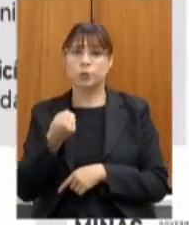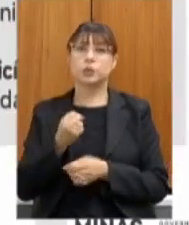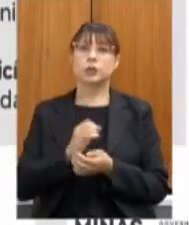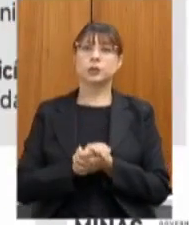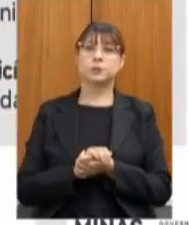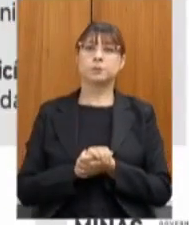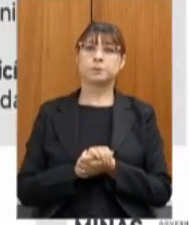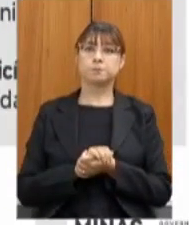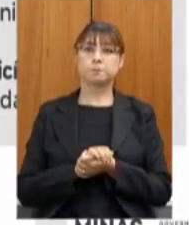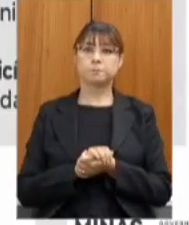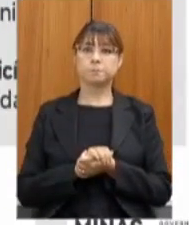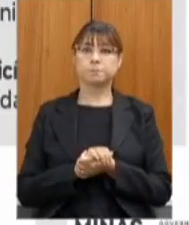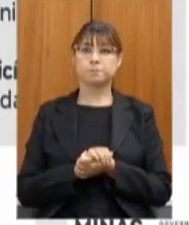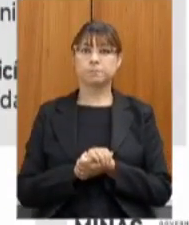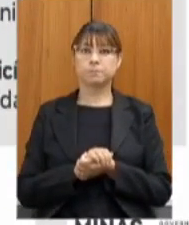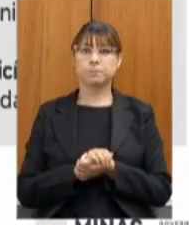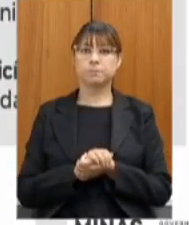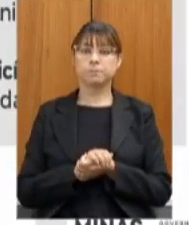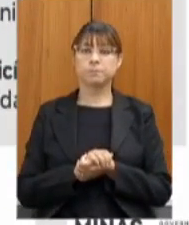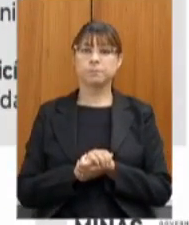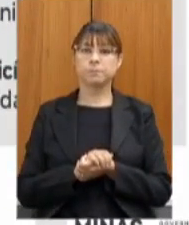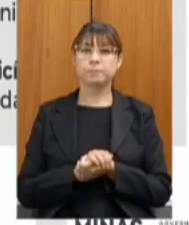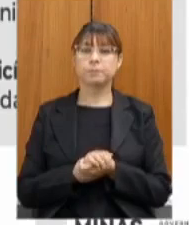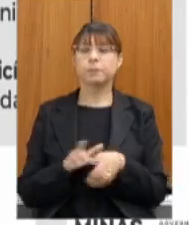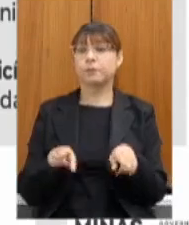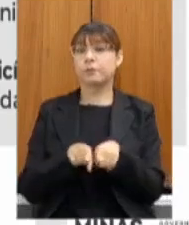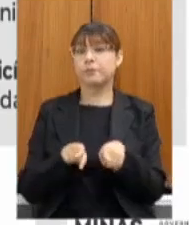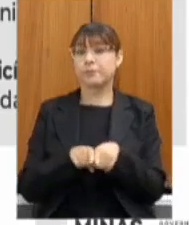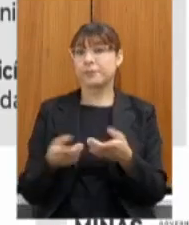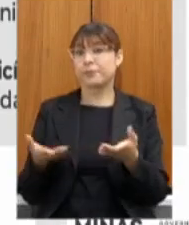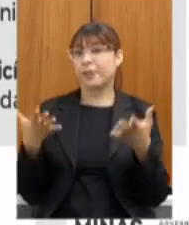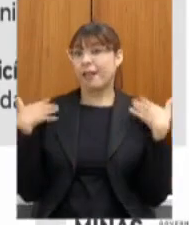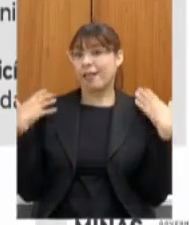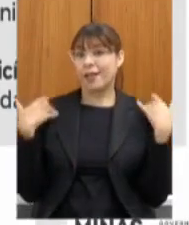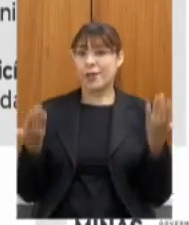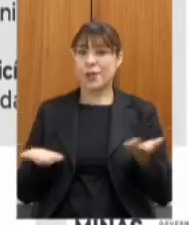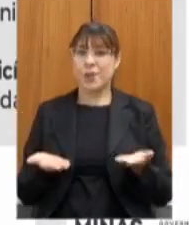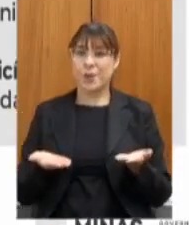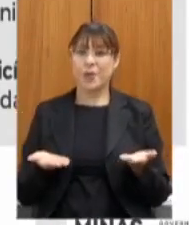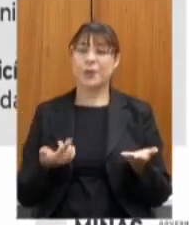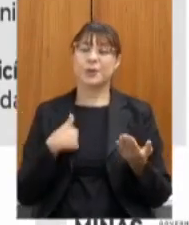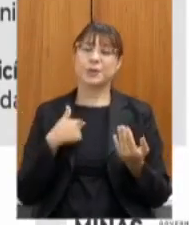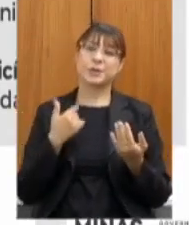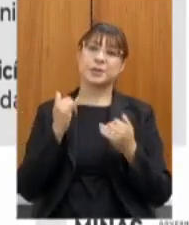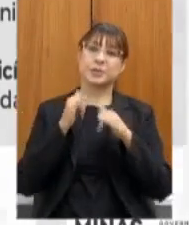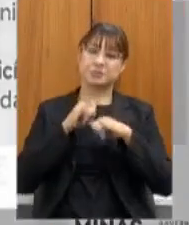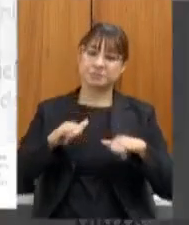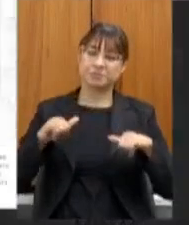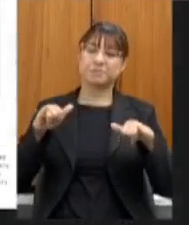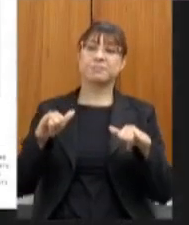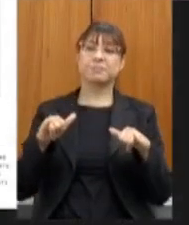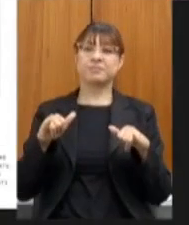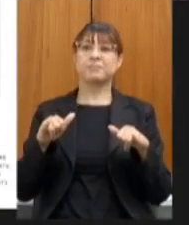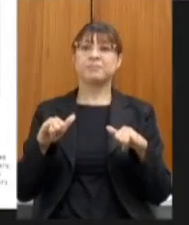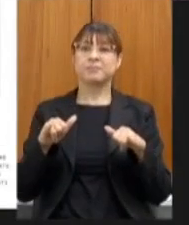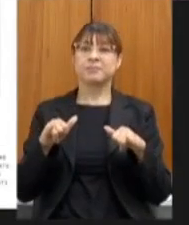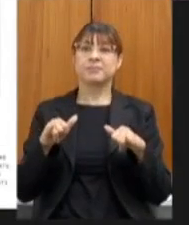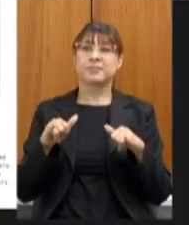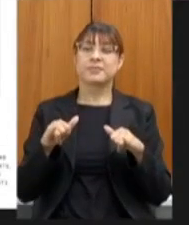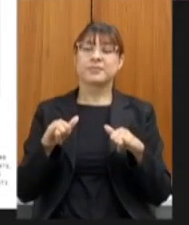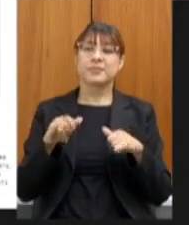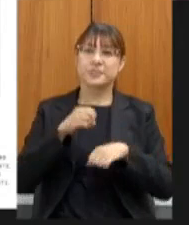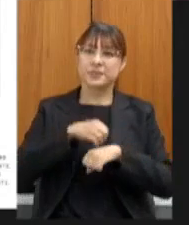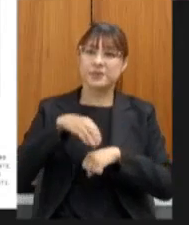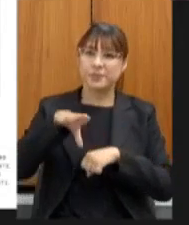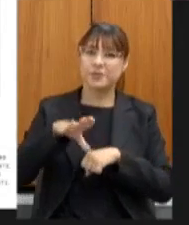gentileza e aí a grande alegria do dia de hoje que eu trago também como anúncio para compartilhar